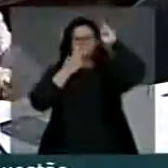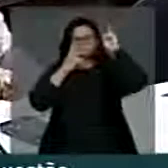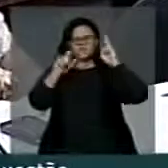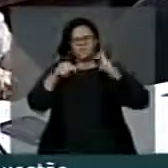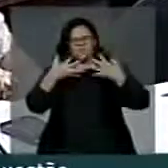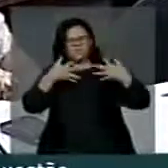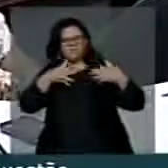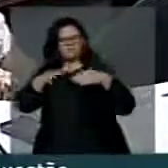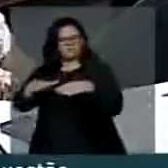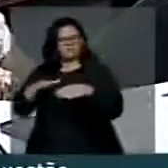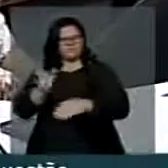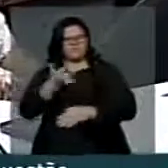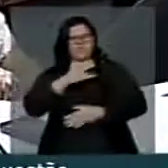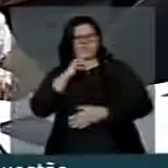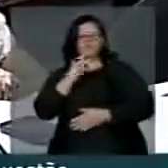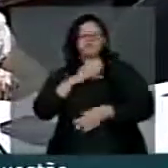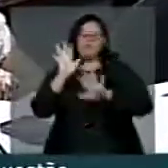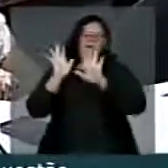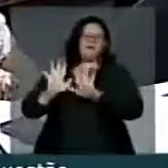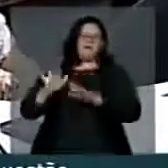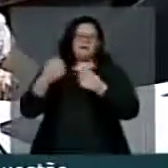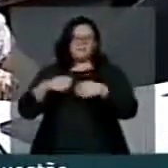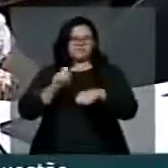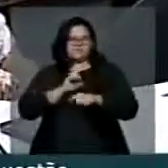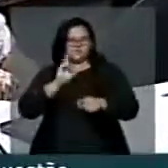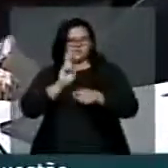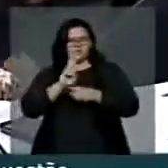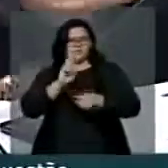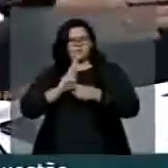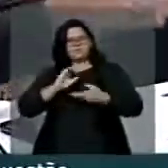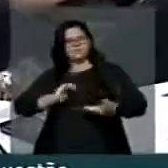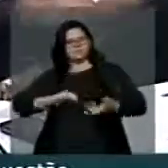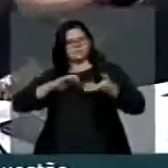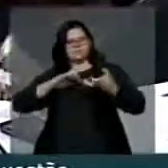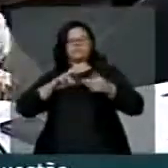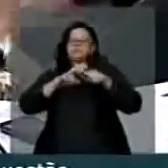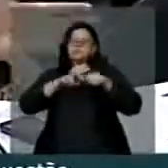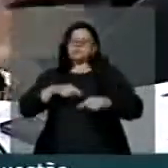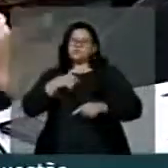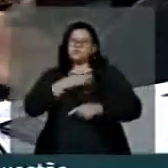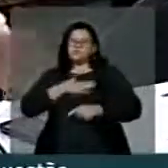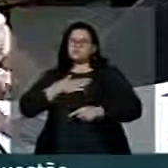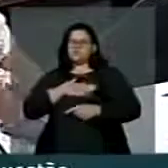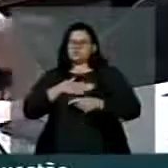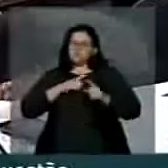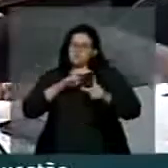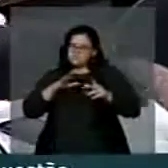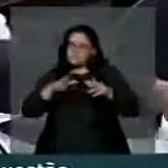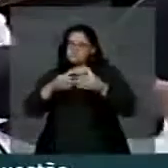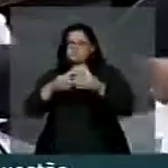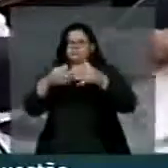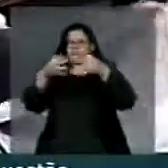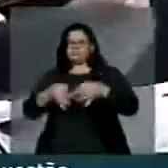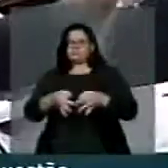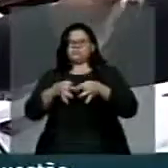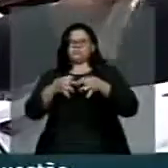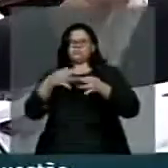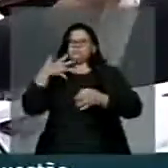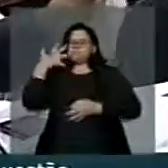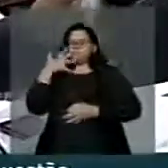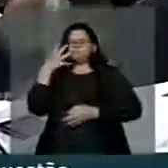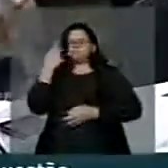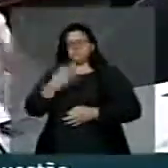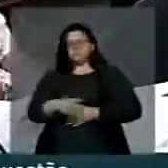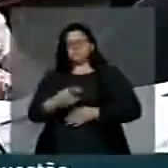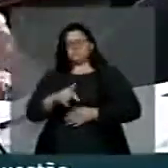são coitadinhos e que tem que ter a proteção do Congresso Nacional. Eu, portanto, gostaria que fosse centralizado a fala nesta